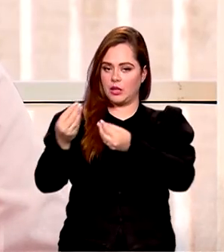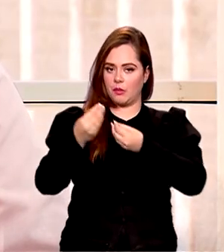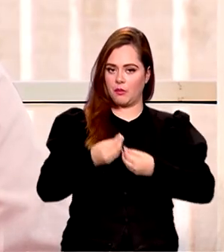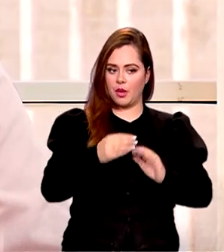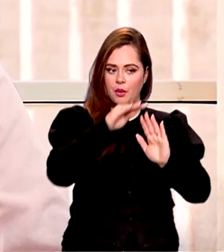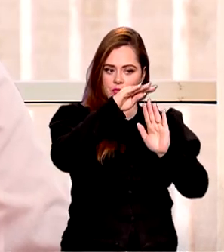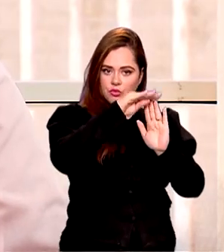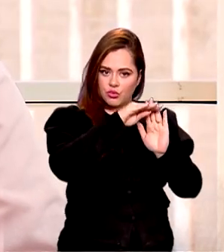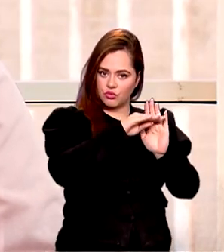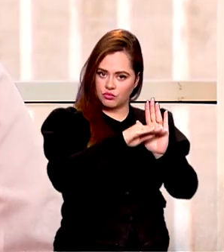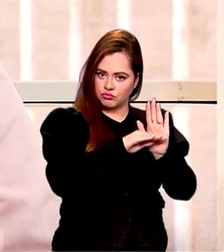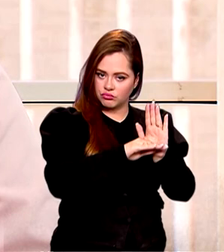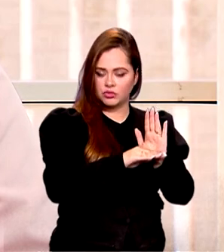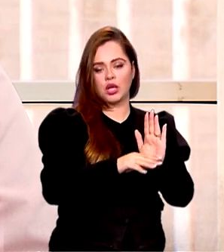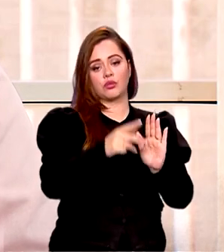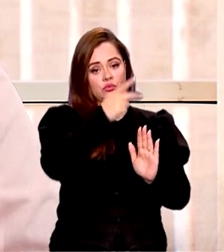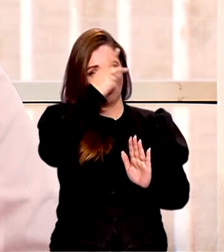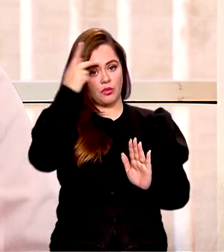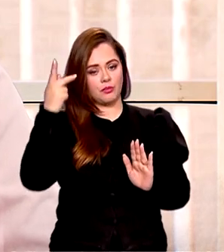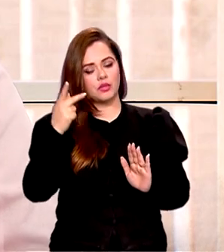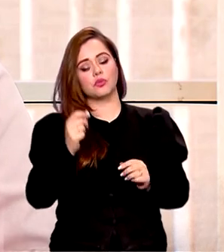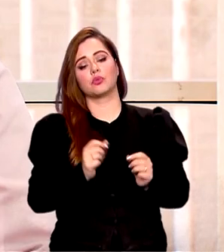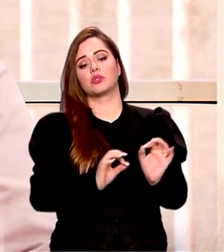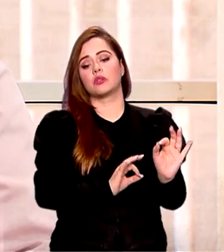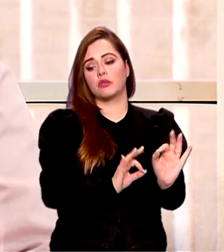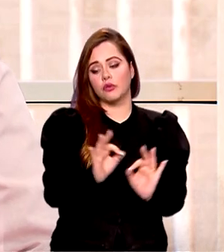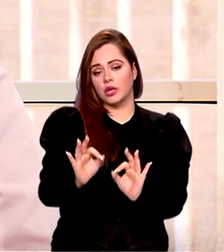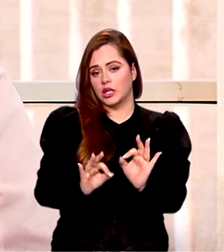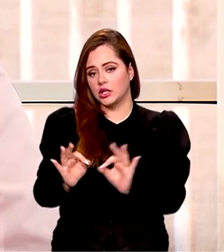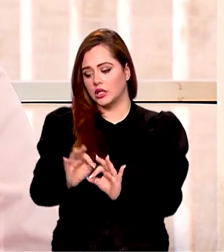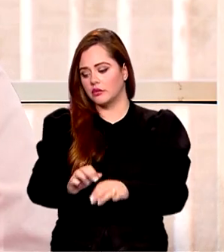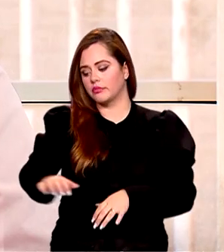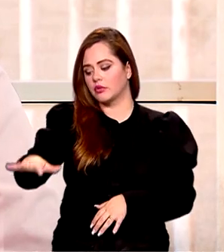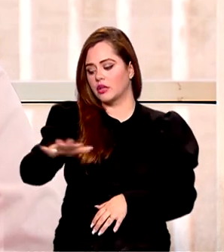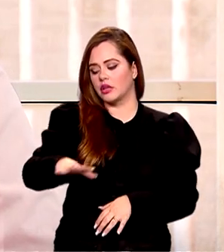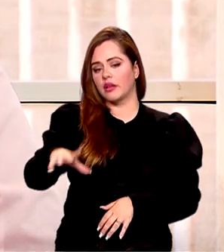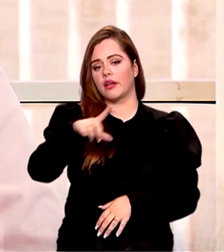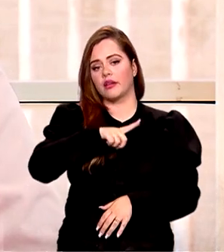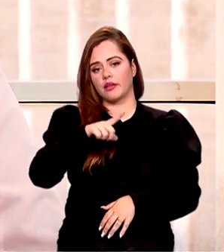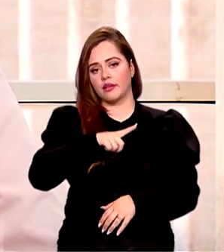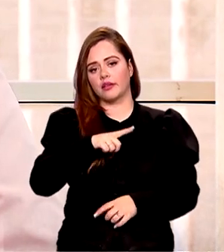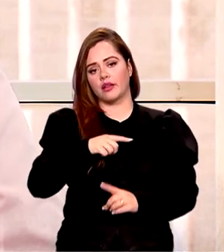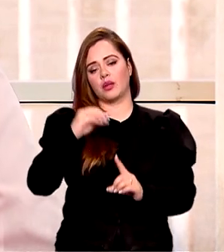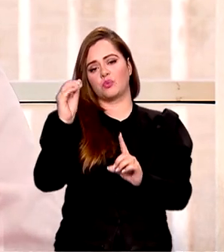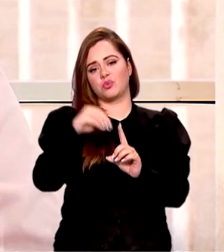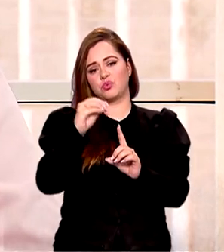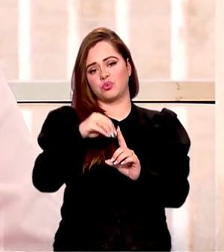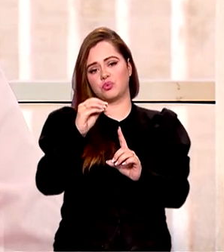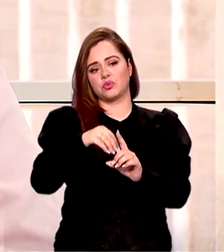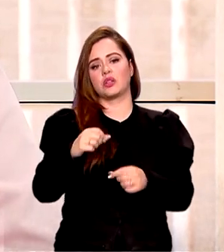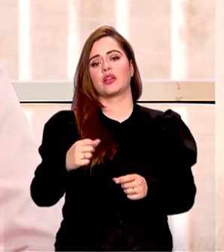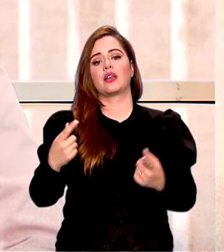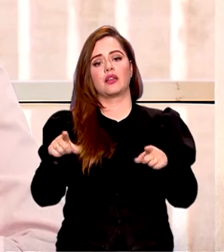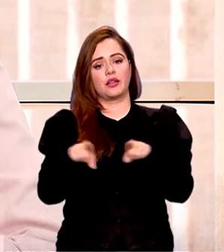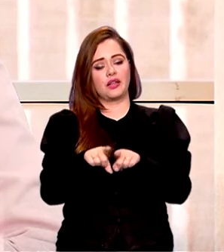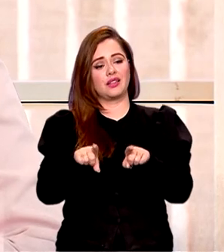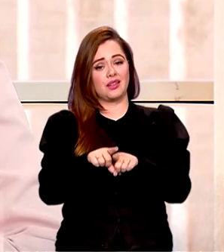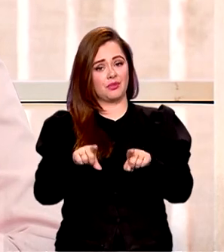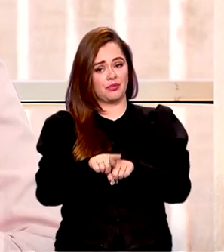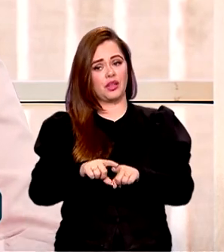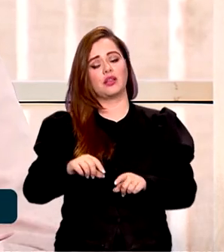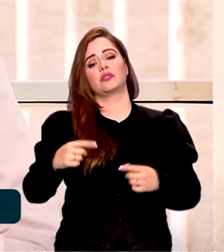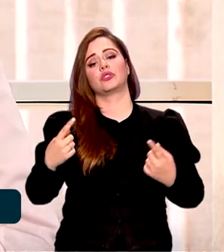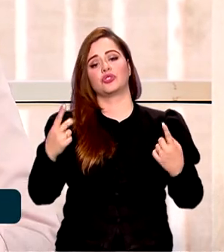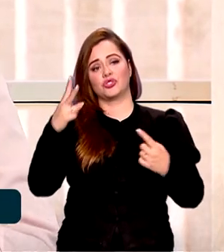coletivos que fazem atuação em territórios que têm um alto índice de vulnerabilidade social e de violência. Então o